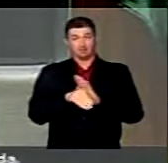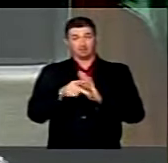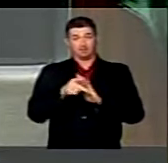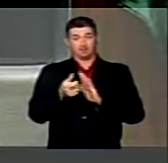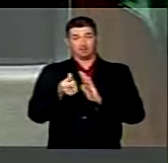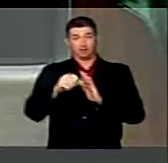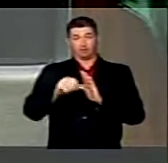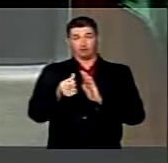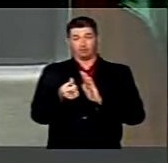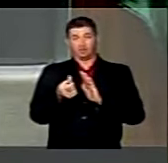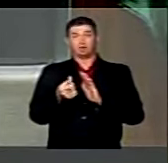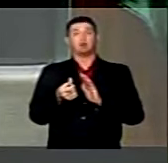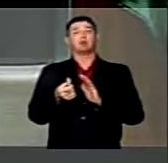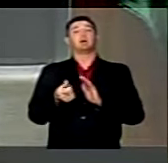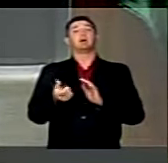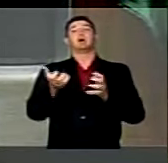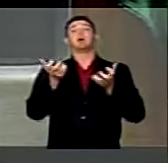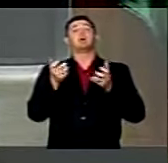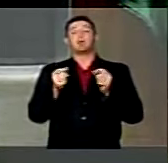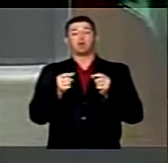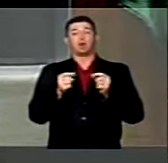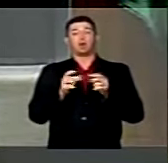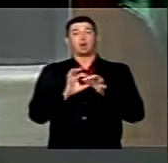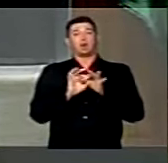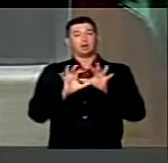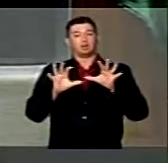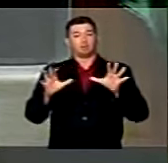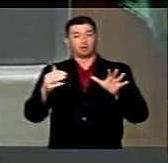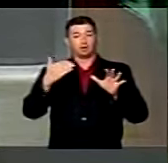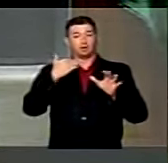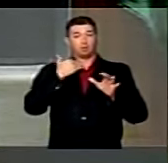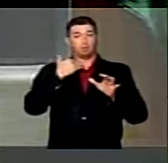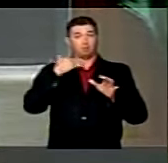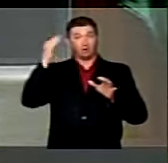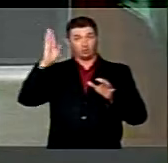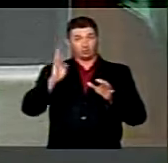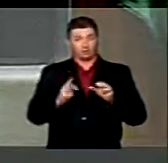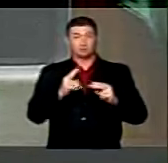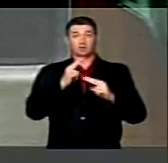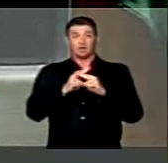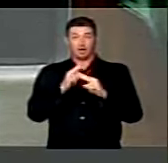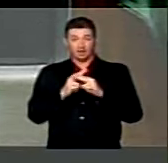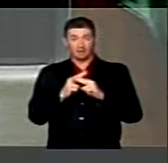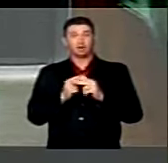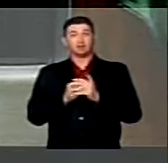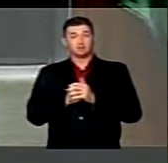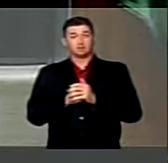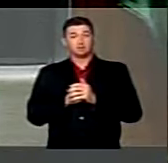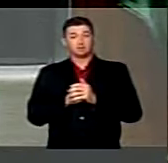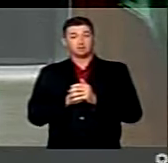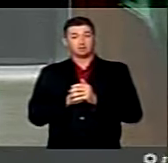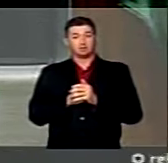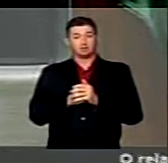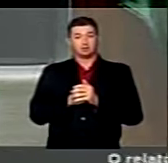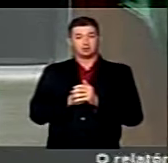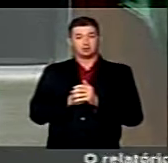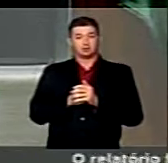que procura autorizar o Banco do Brasil e a Caixa Econômica Federal,